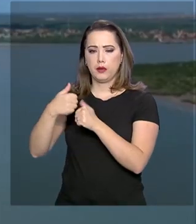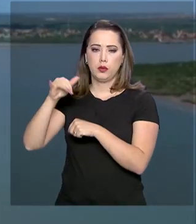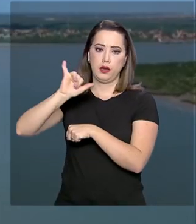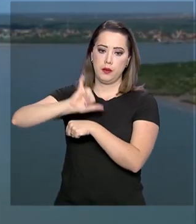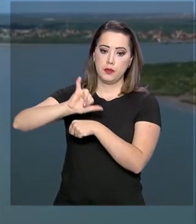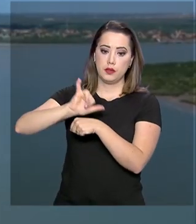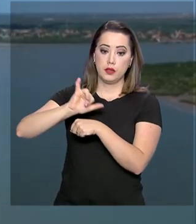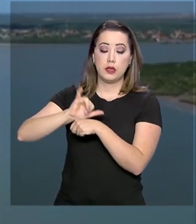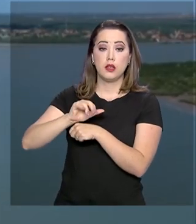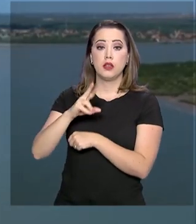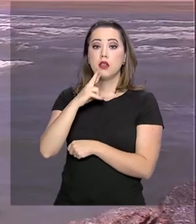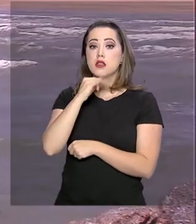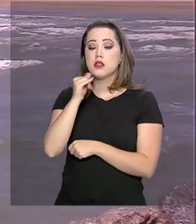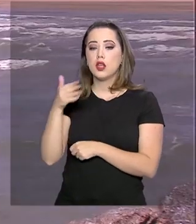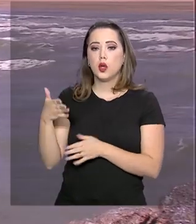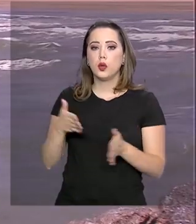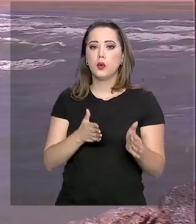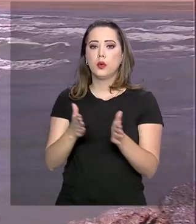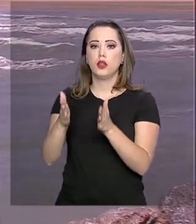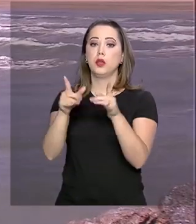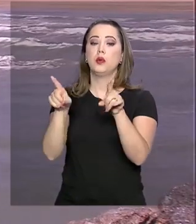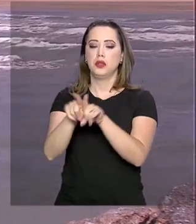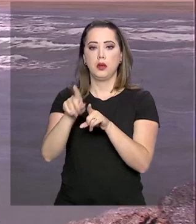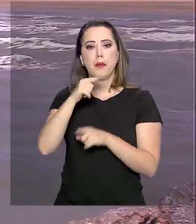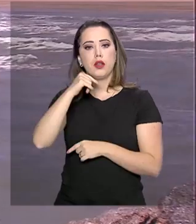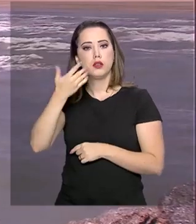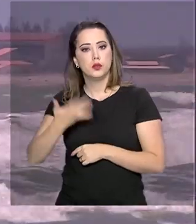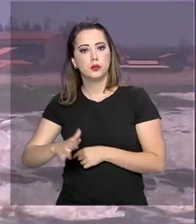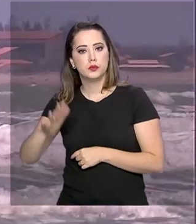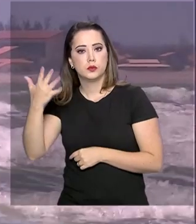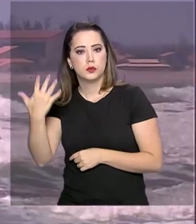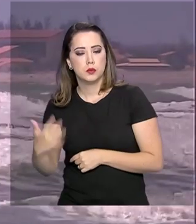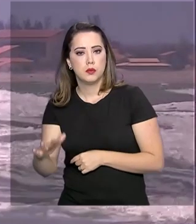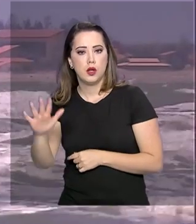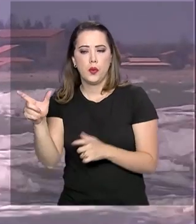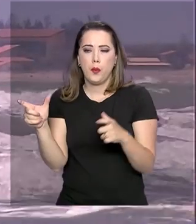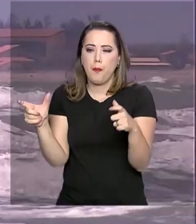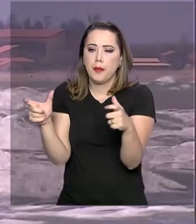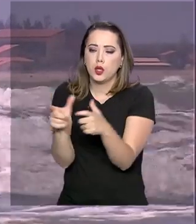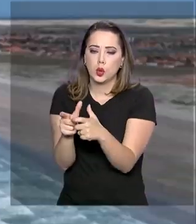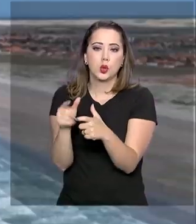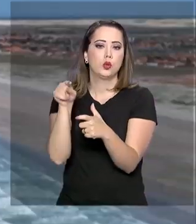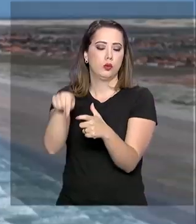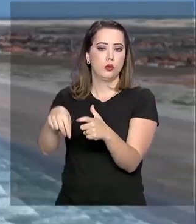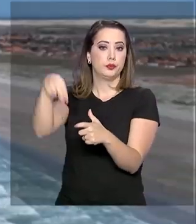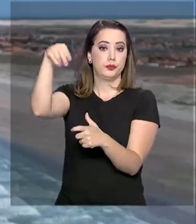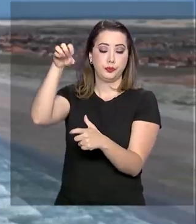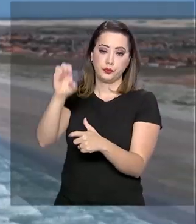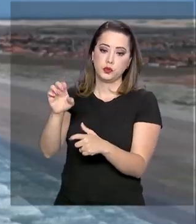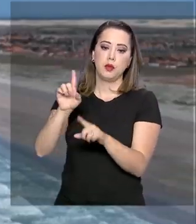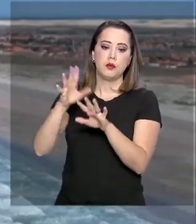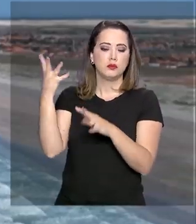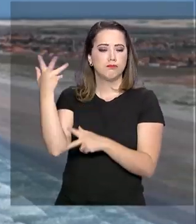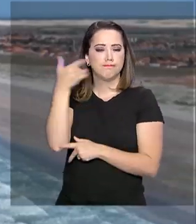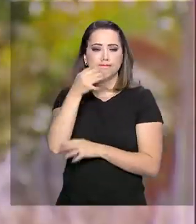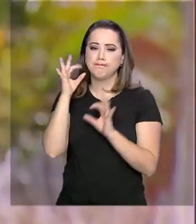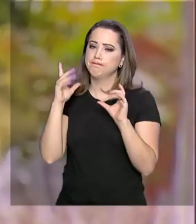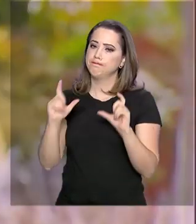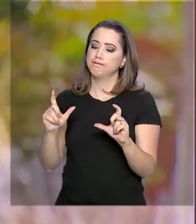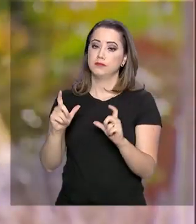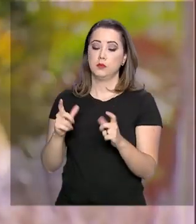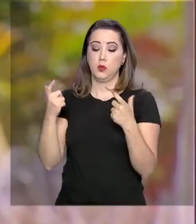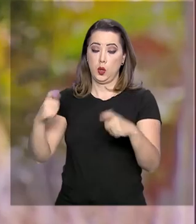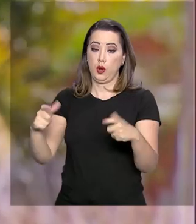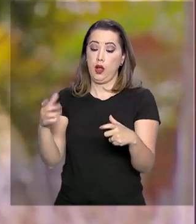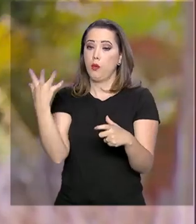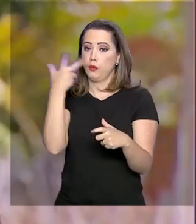banhado pelo rio Igarassu e pelo mar. O litoral do estado é o menor do nordeste, mas com belas paisagens. A